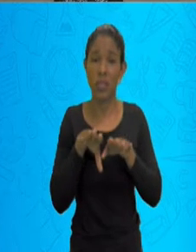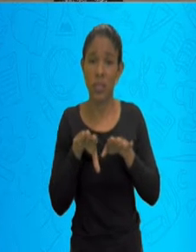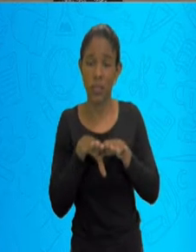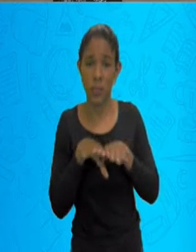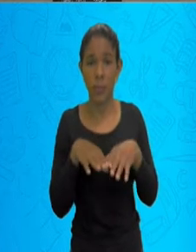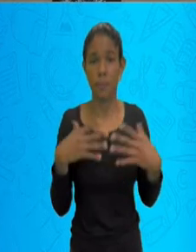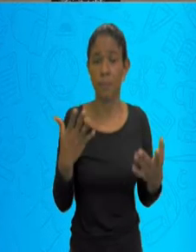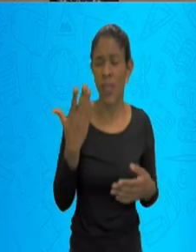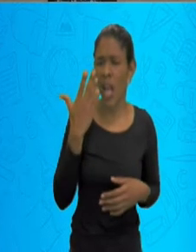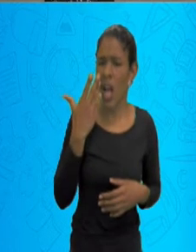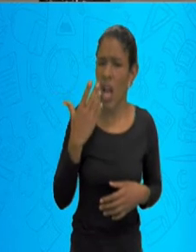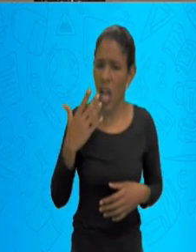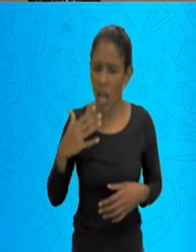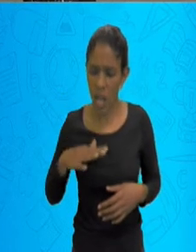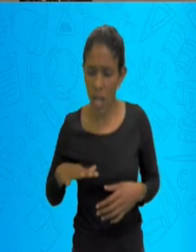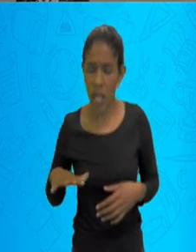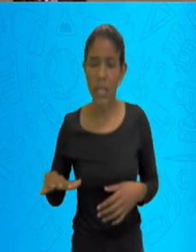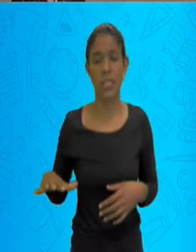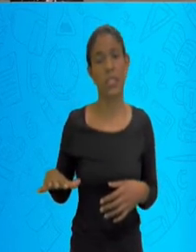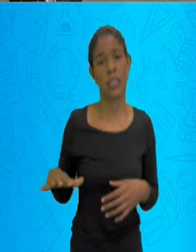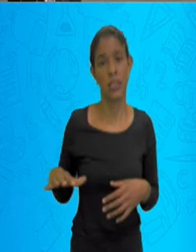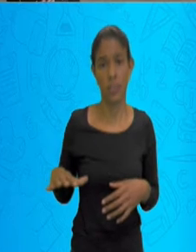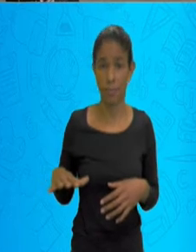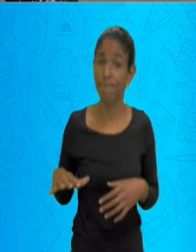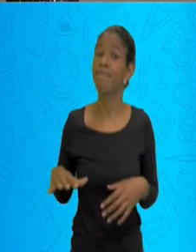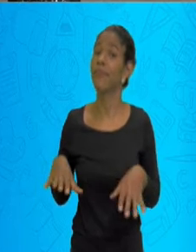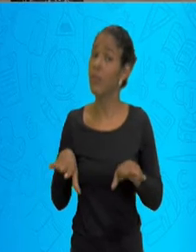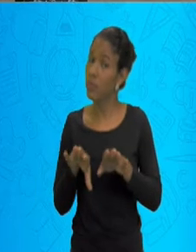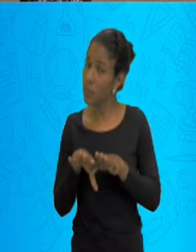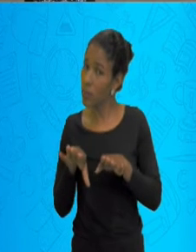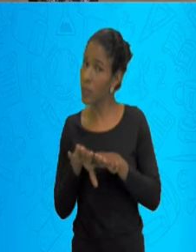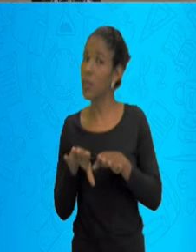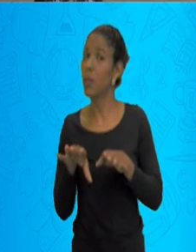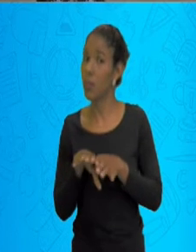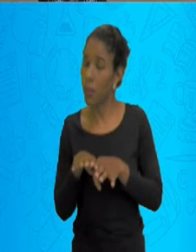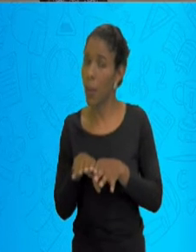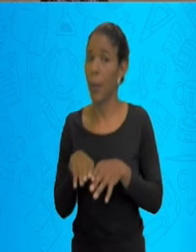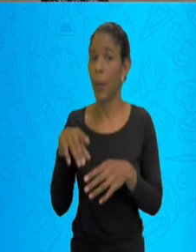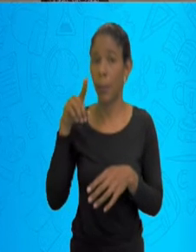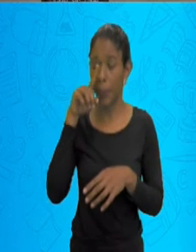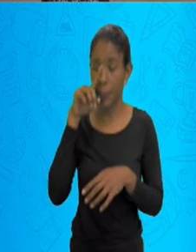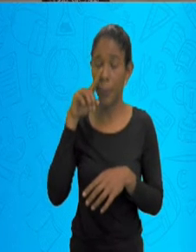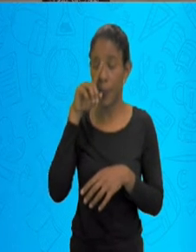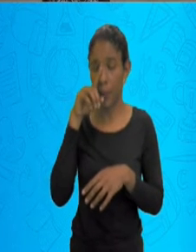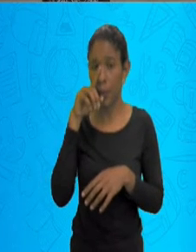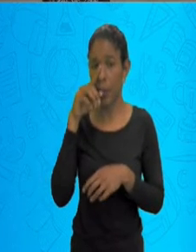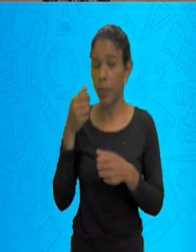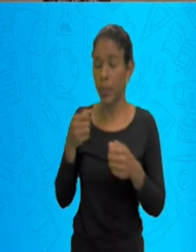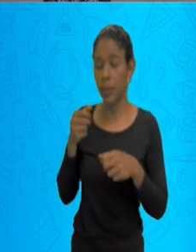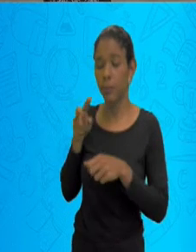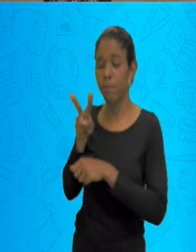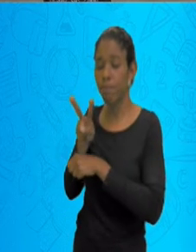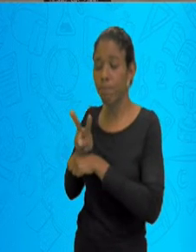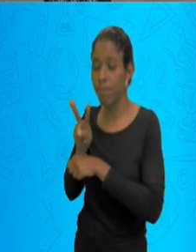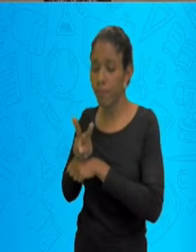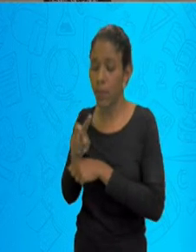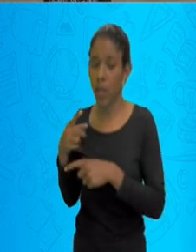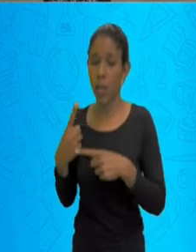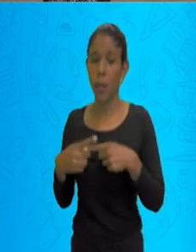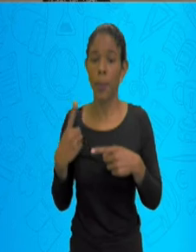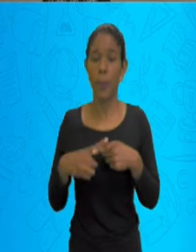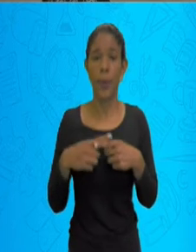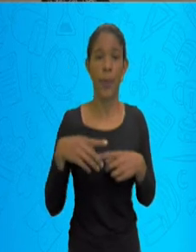crianças também requer cuidados, uma vez que a criança também, ela tem os pulmões